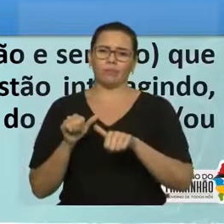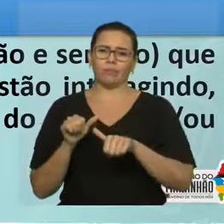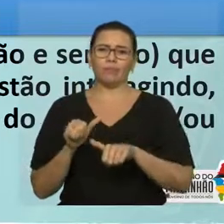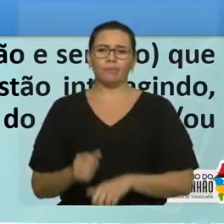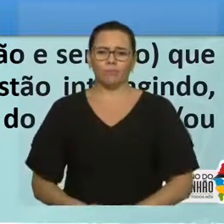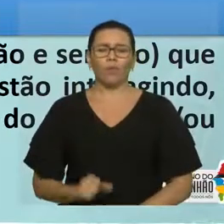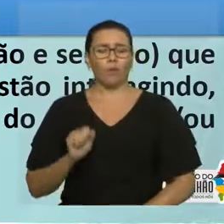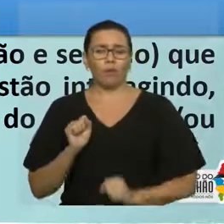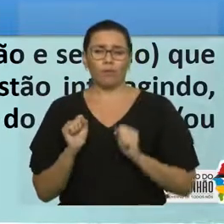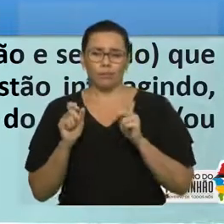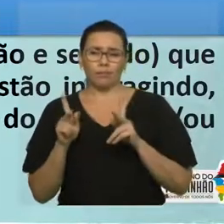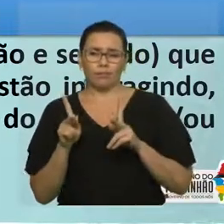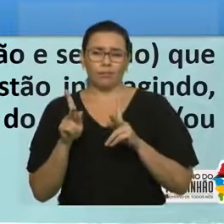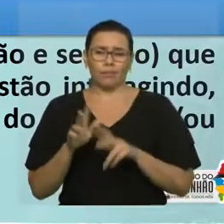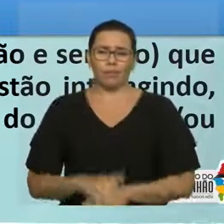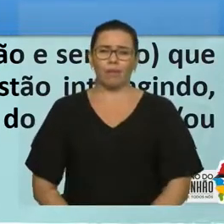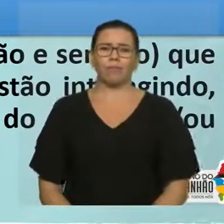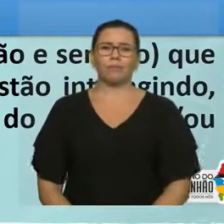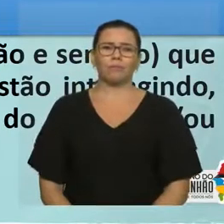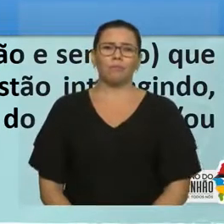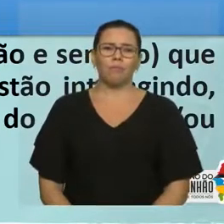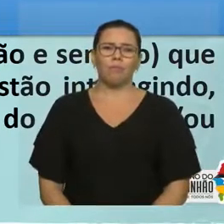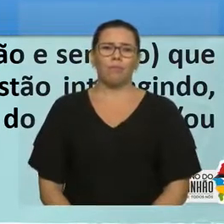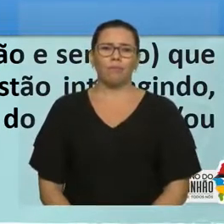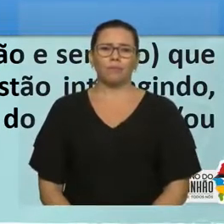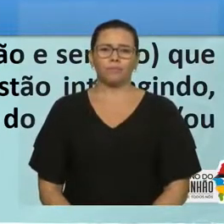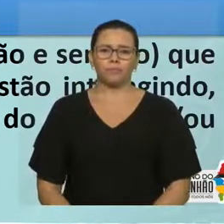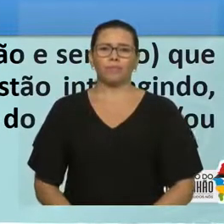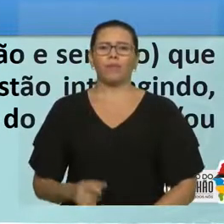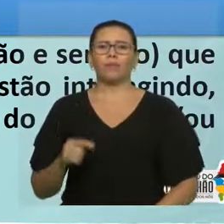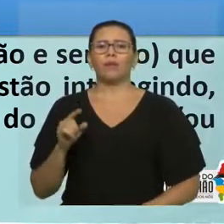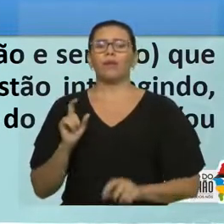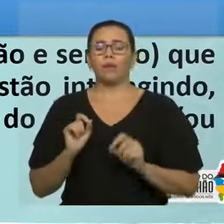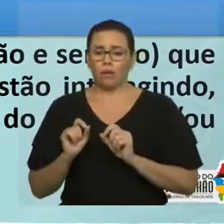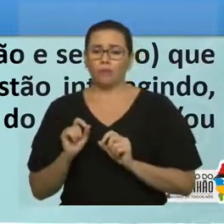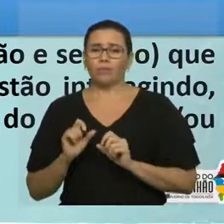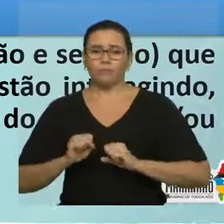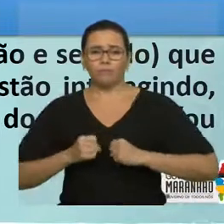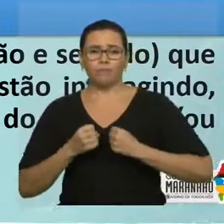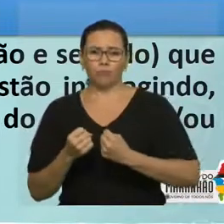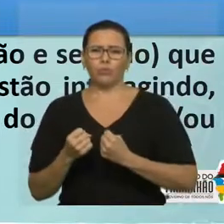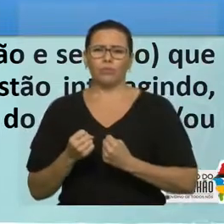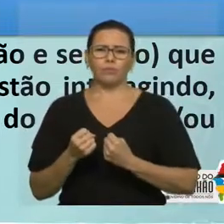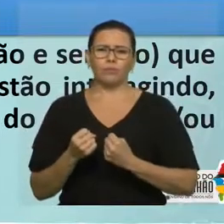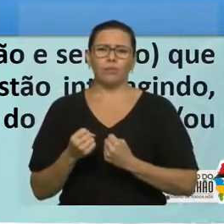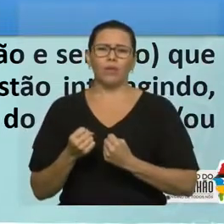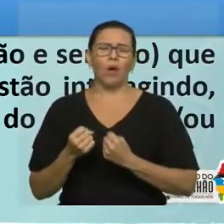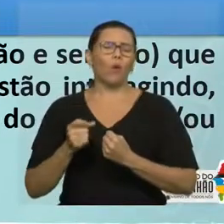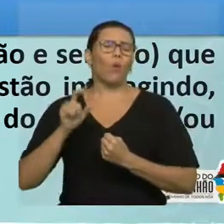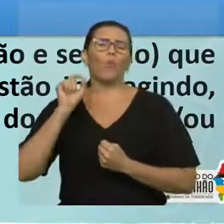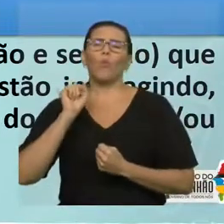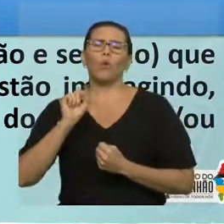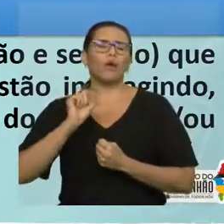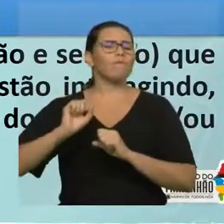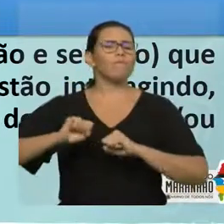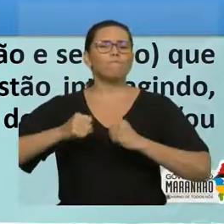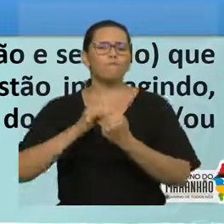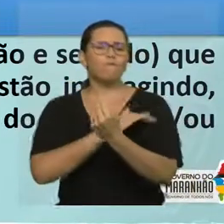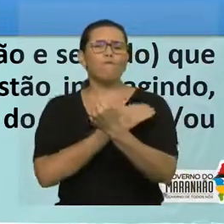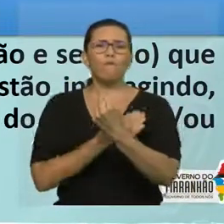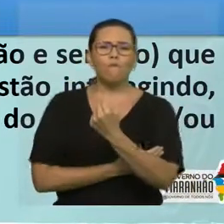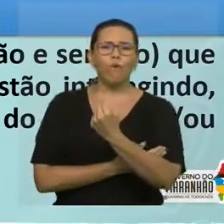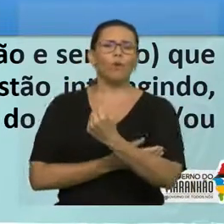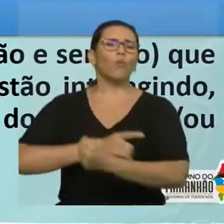movimento do corpo, é a grandeza física chamada de força. Então, o que é força, né? Nosso foco,